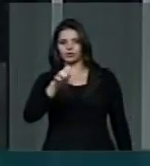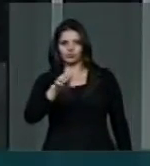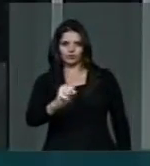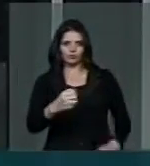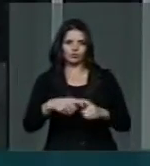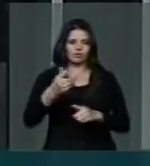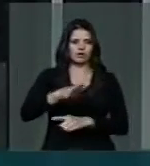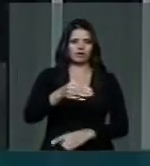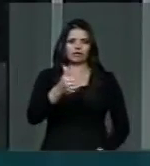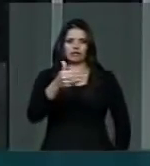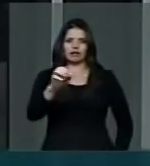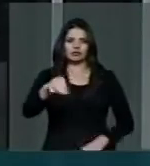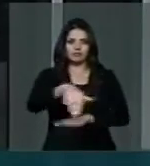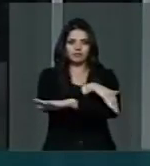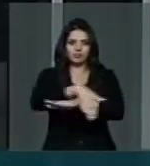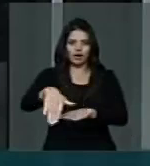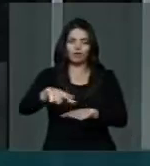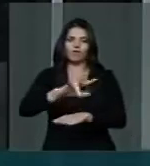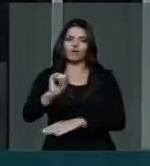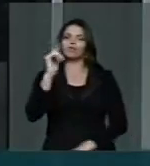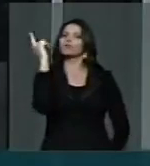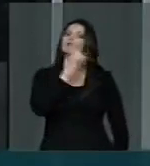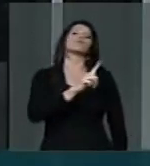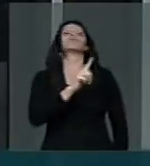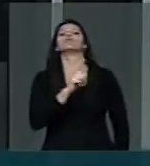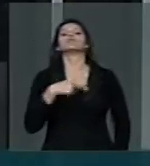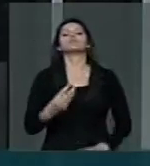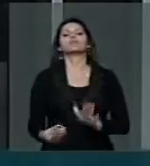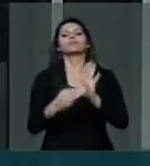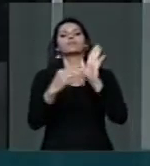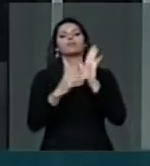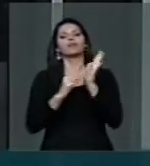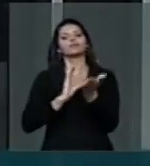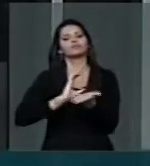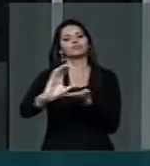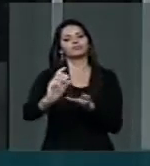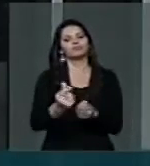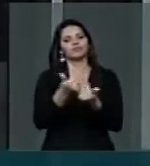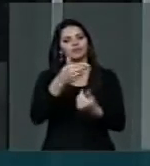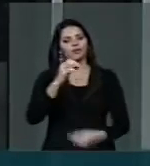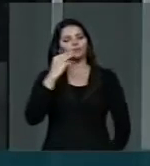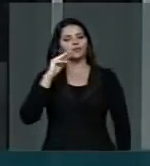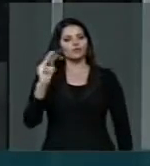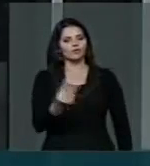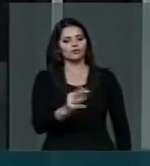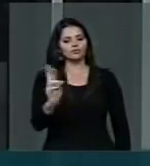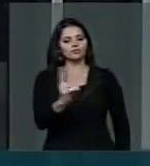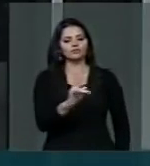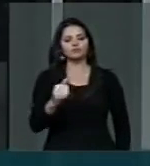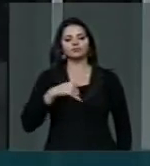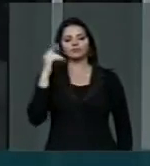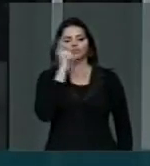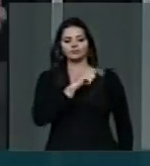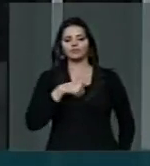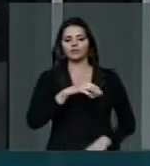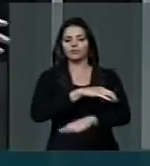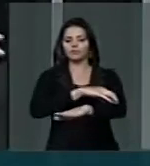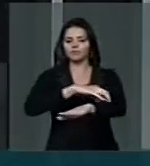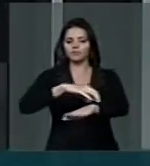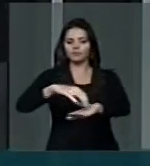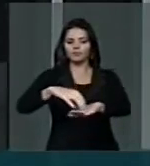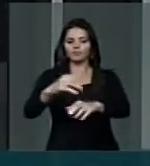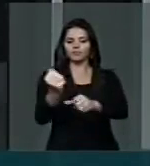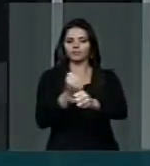São cerca de 10 bairros que vão ser contemplados com emenda de 10 milhões de reais que vão levar a pavimentação,